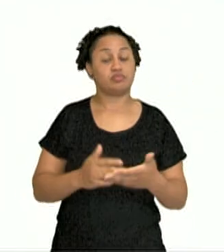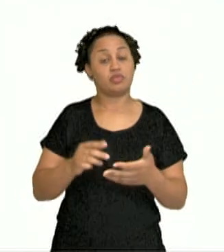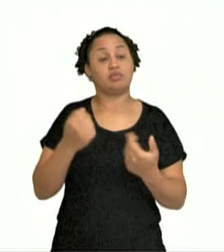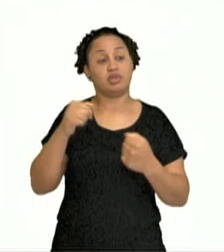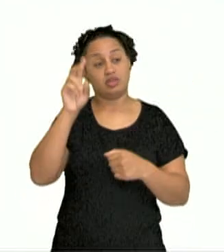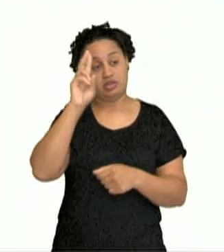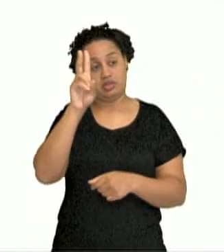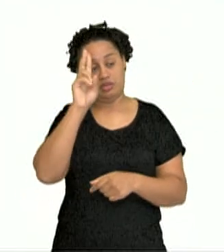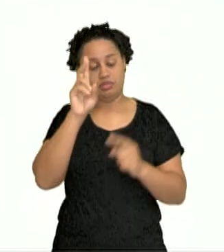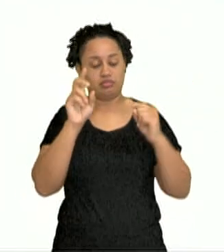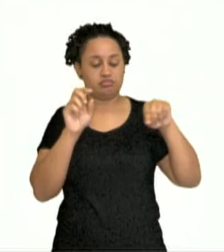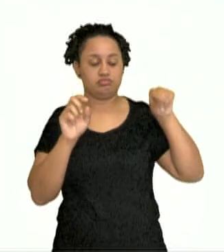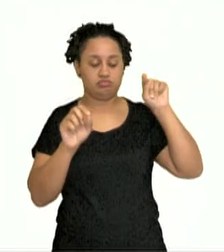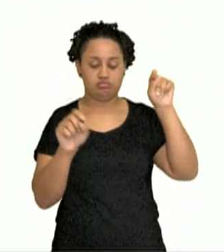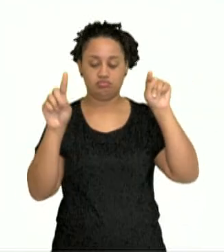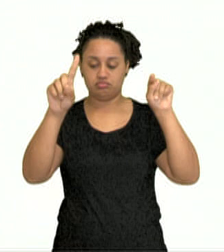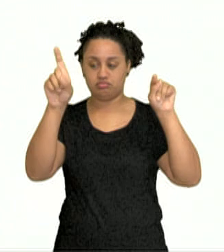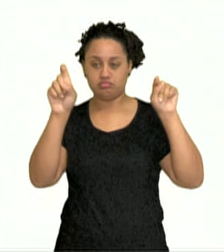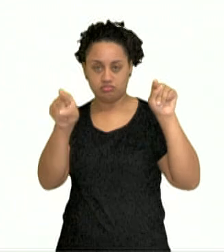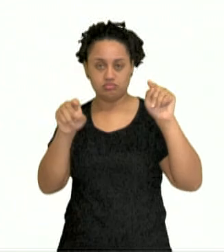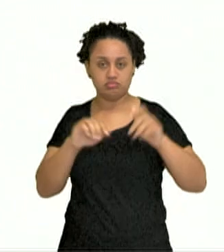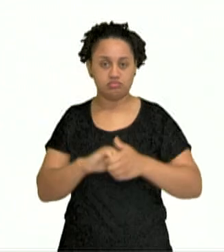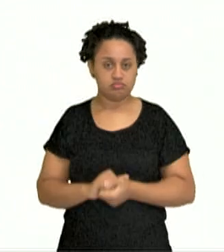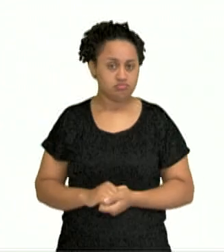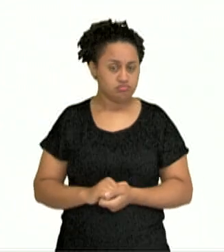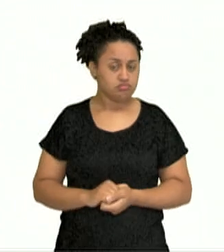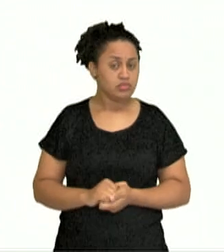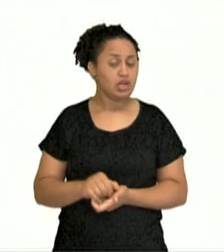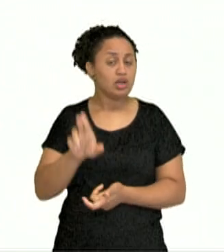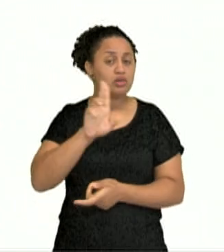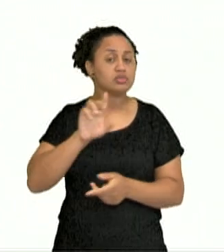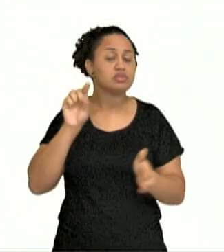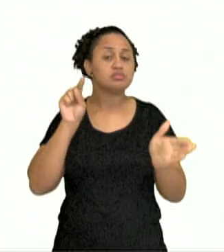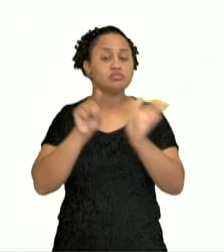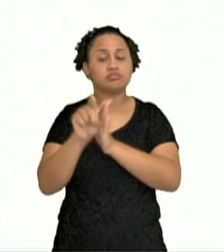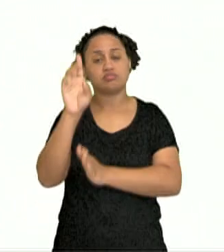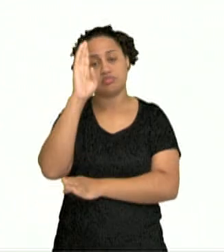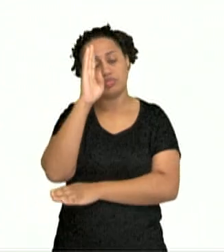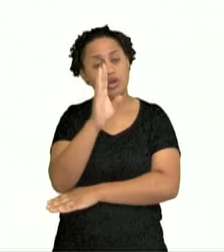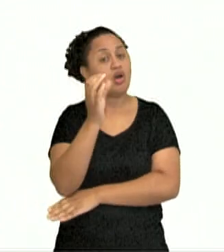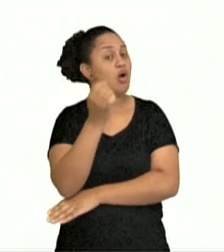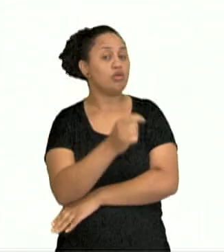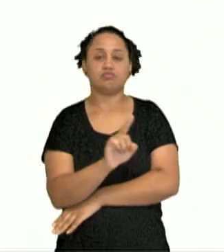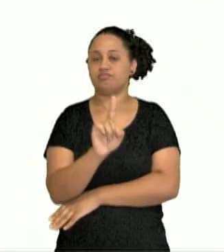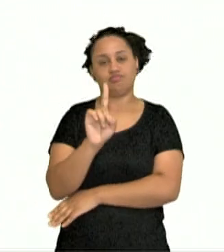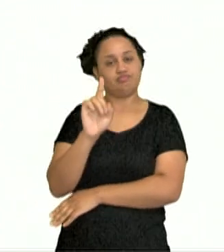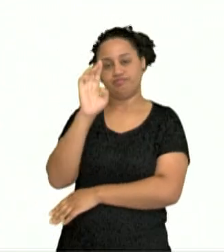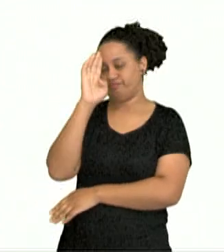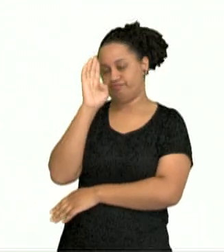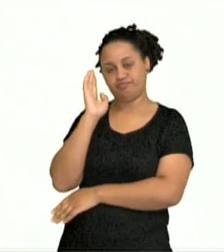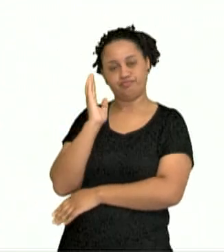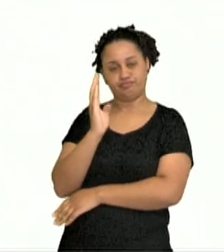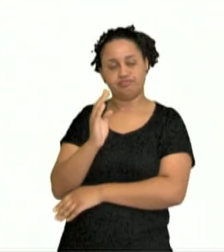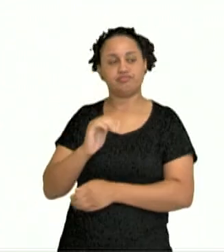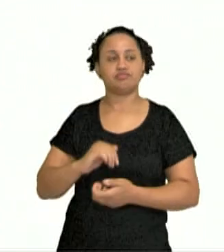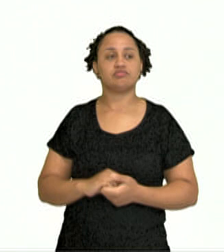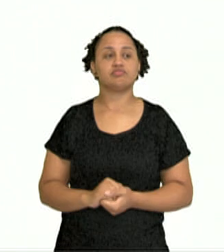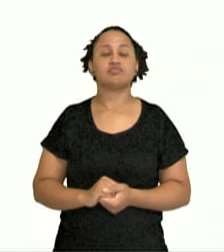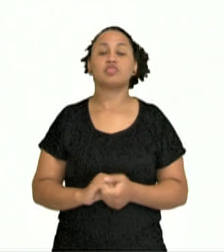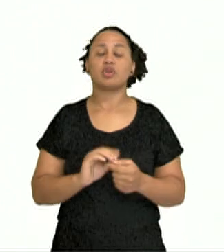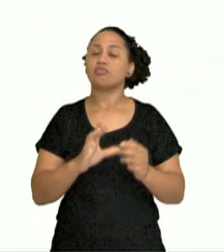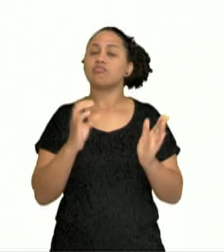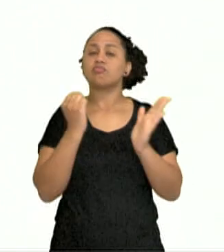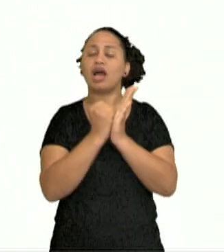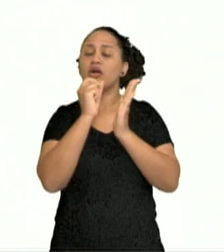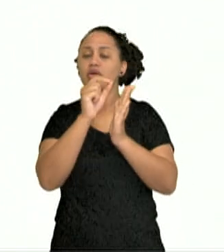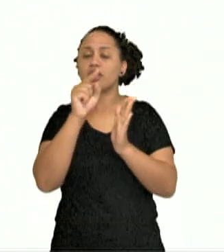invertido e normal. Ele é usado para perguntas diretas ou indiretas. A marca da pergunta